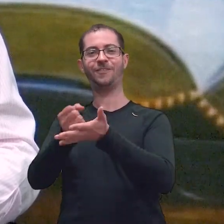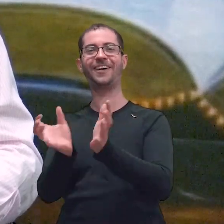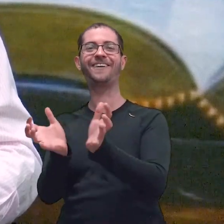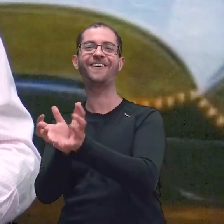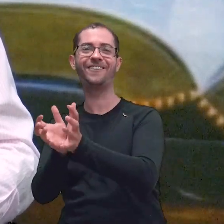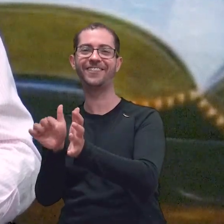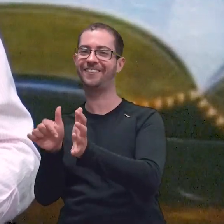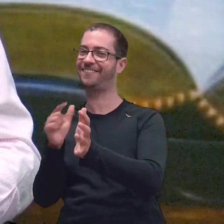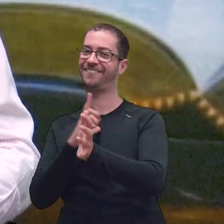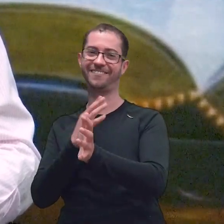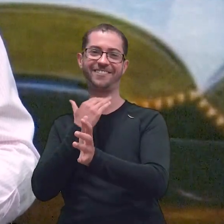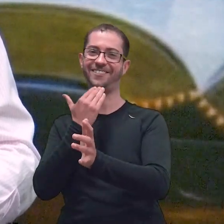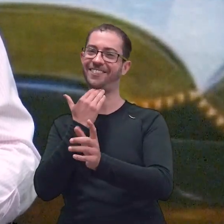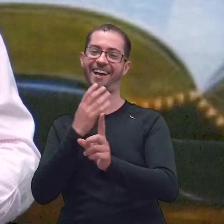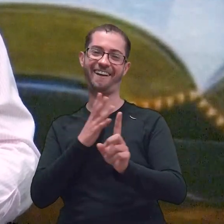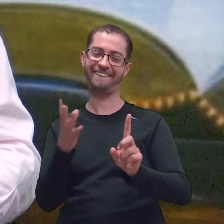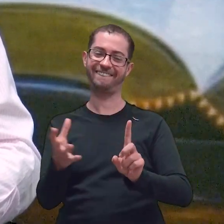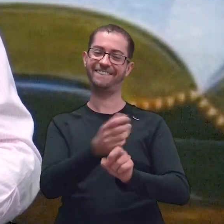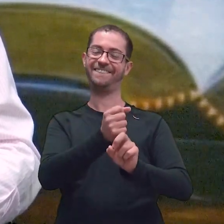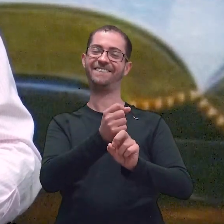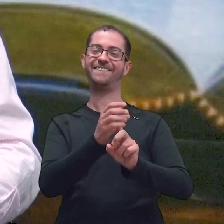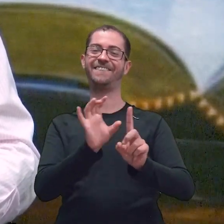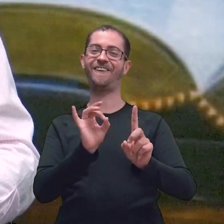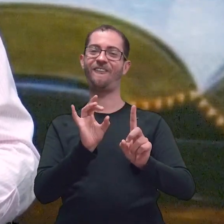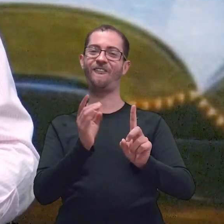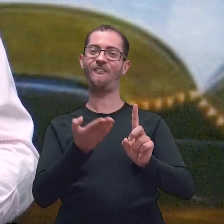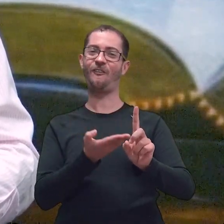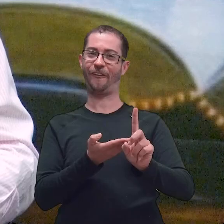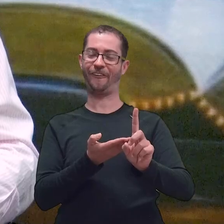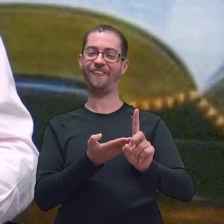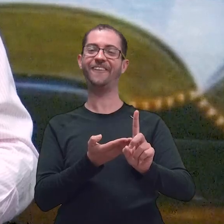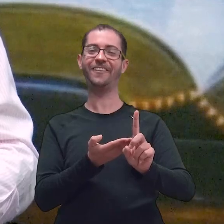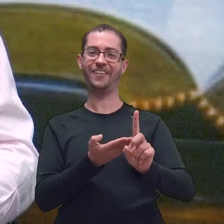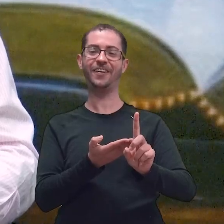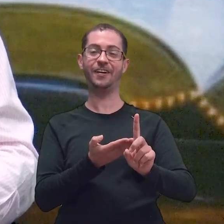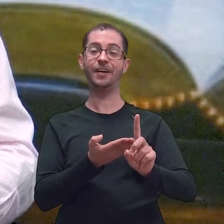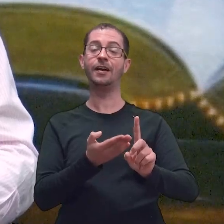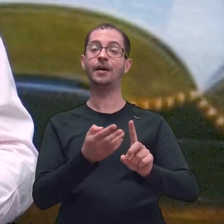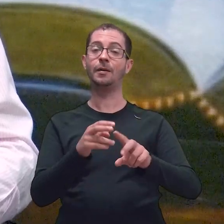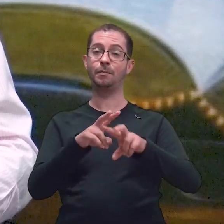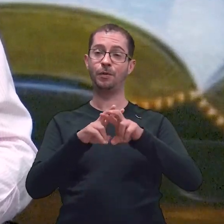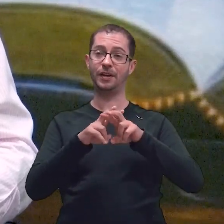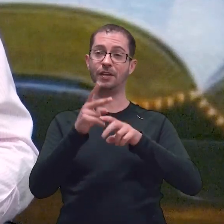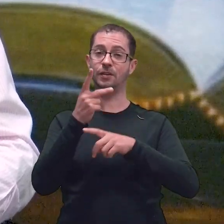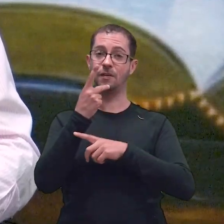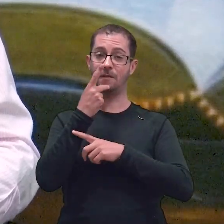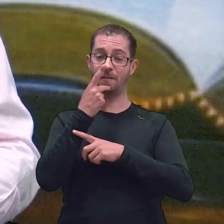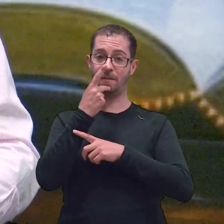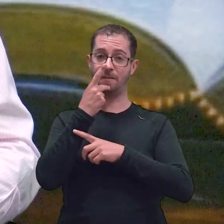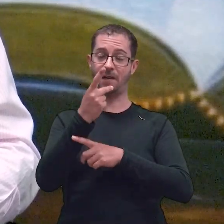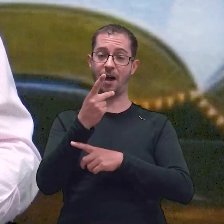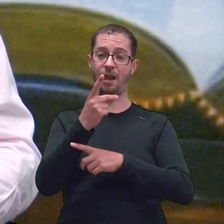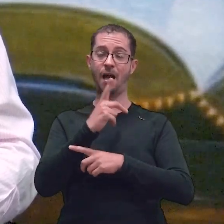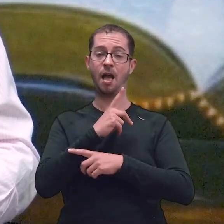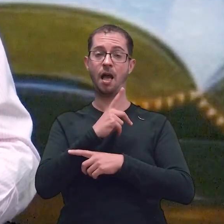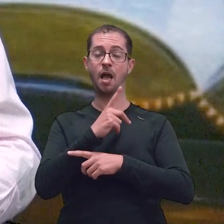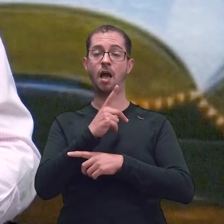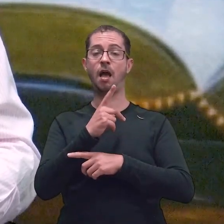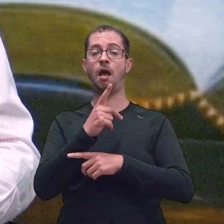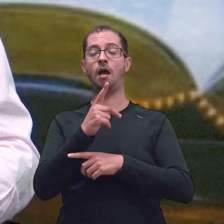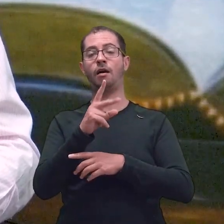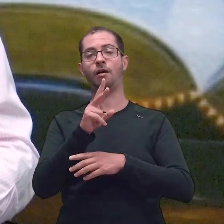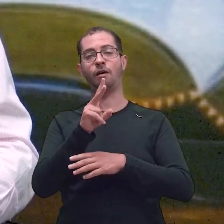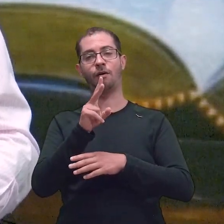assim com aquela cereja, né? O verso 11 fala assim, guardo. Ó, quem é que está guardando? Não é o